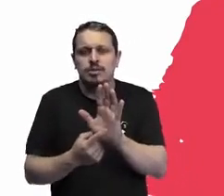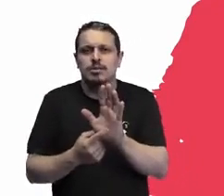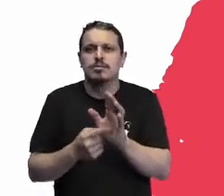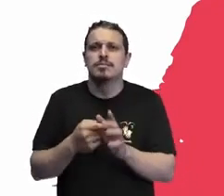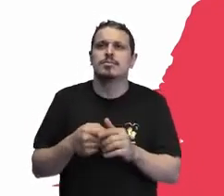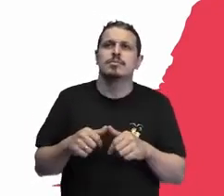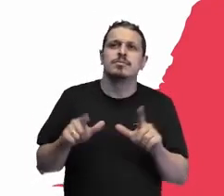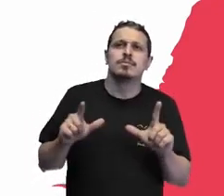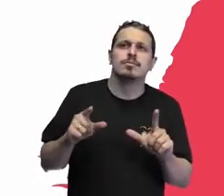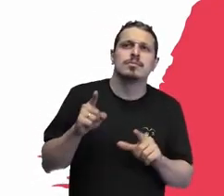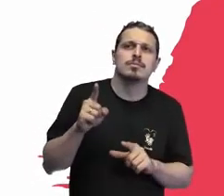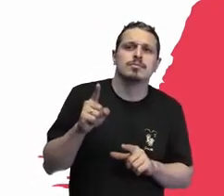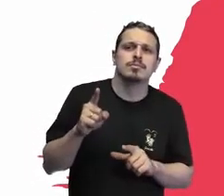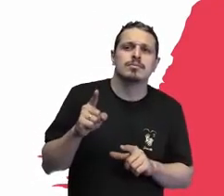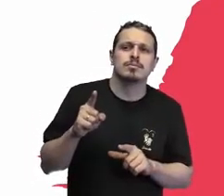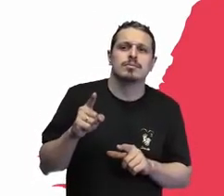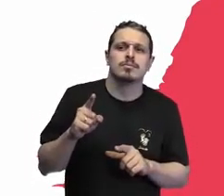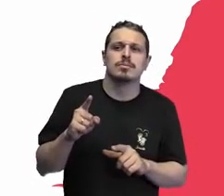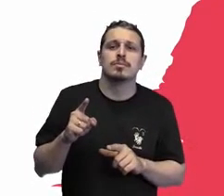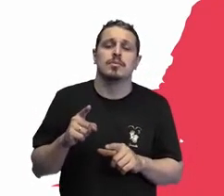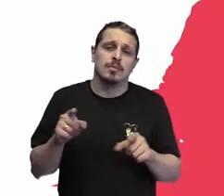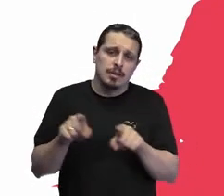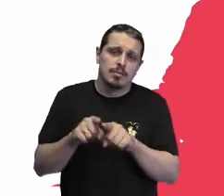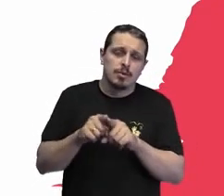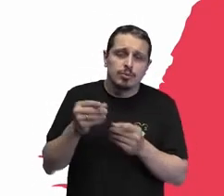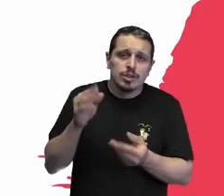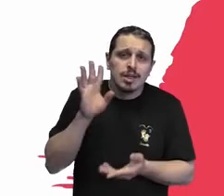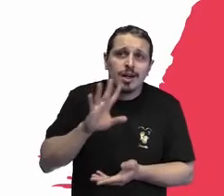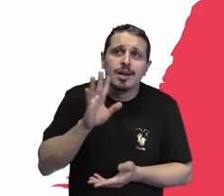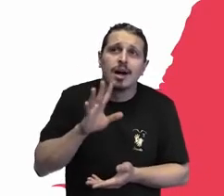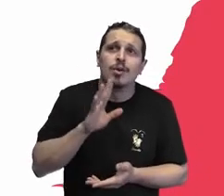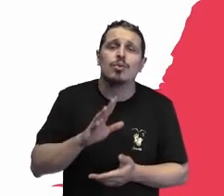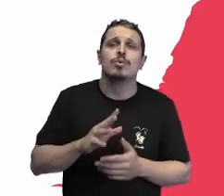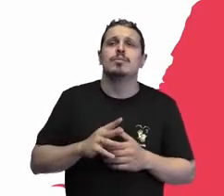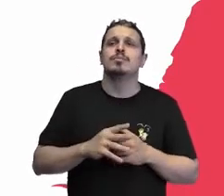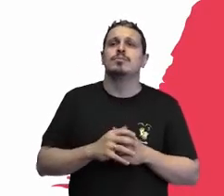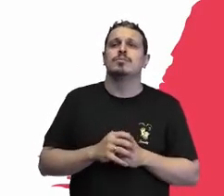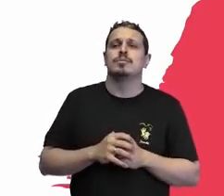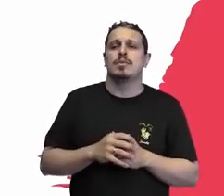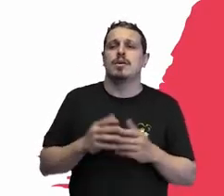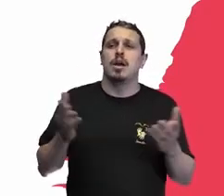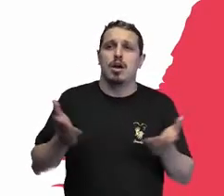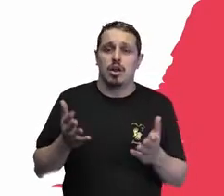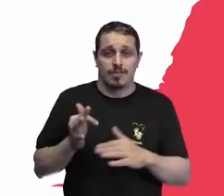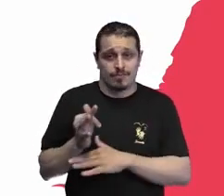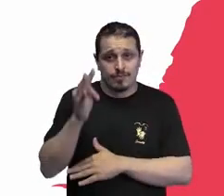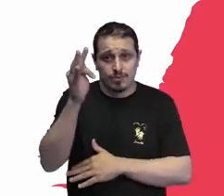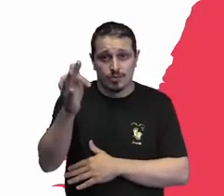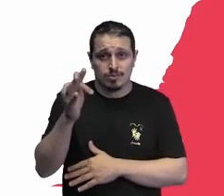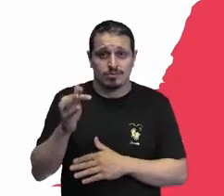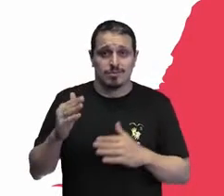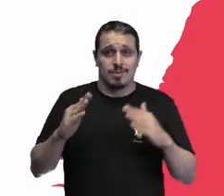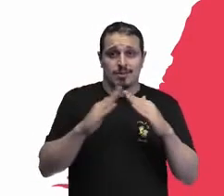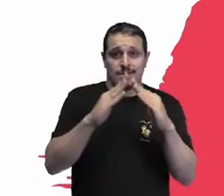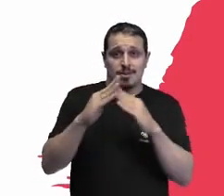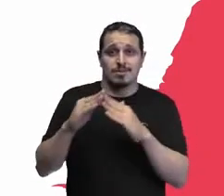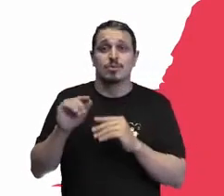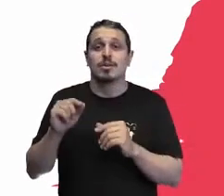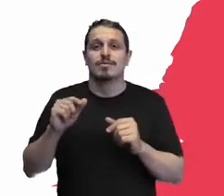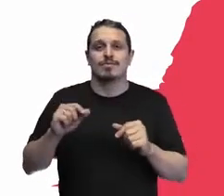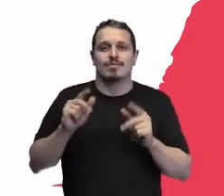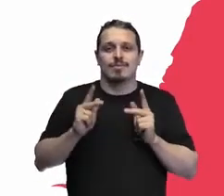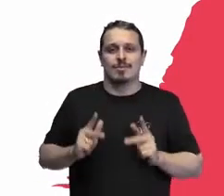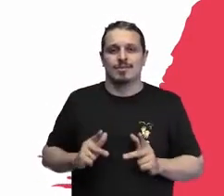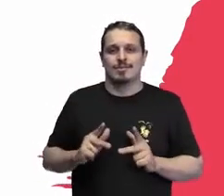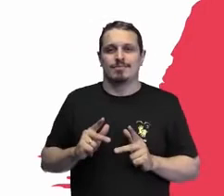muito legal, já são os nossos futuros moradores visitando o local, aí a gente tem umas fotos aqui